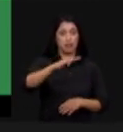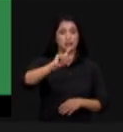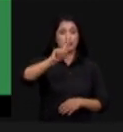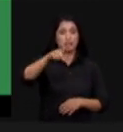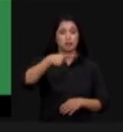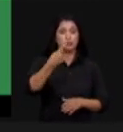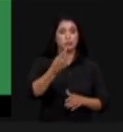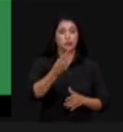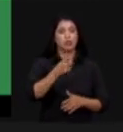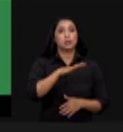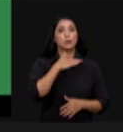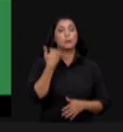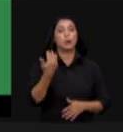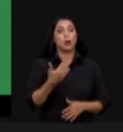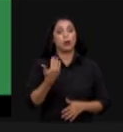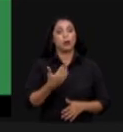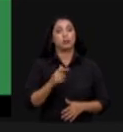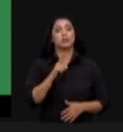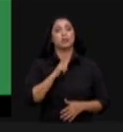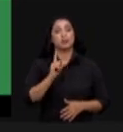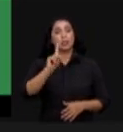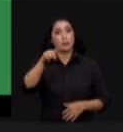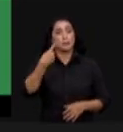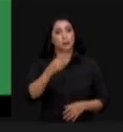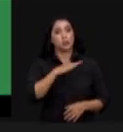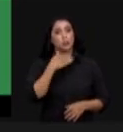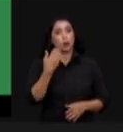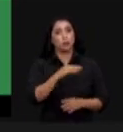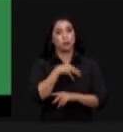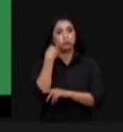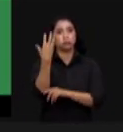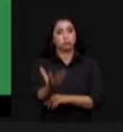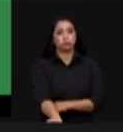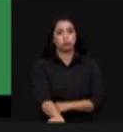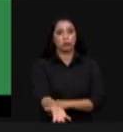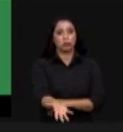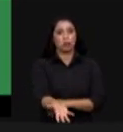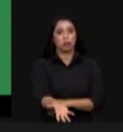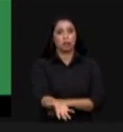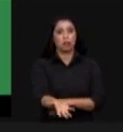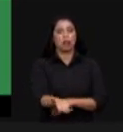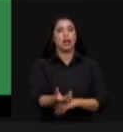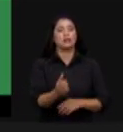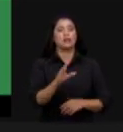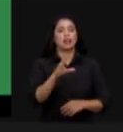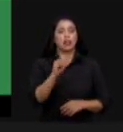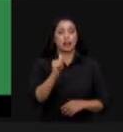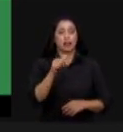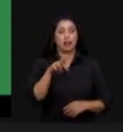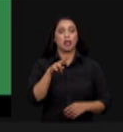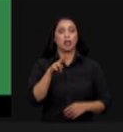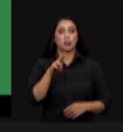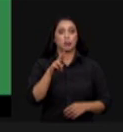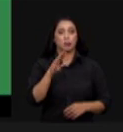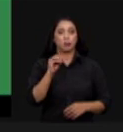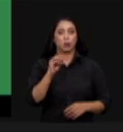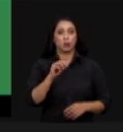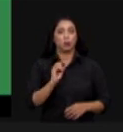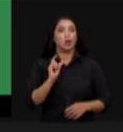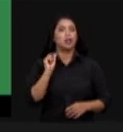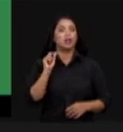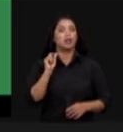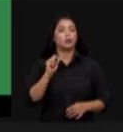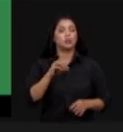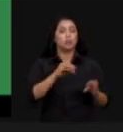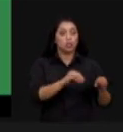fase de crescimento ela sequestra carbono após ela morrer ela vai cair vai apodrecer e vai liberar carbono novamente e o manejo é exatamente